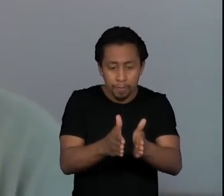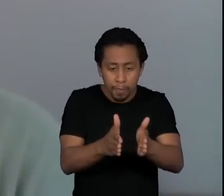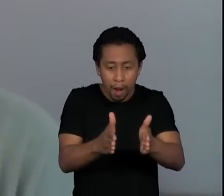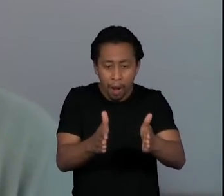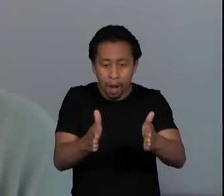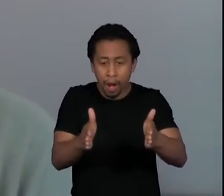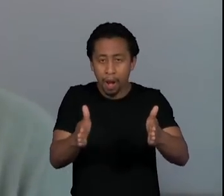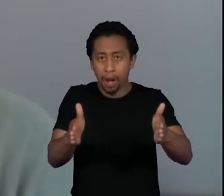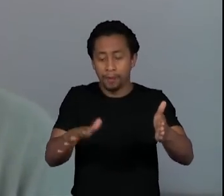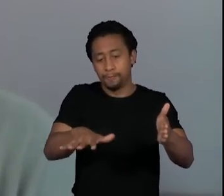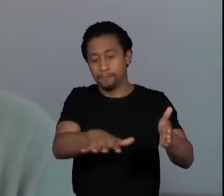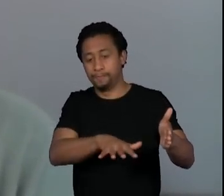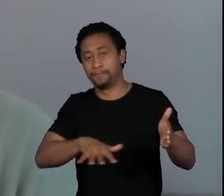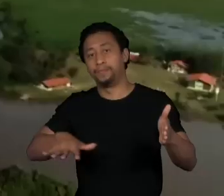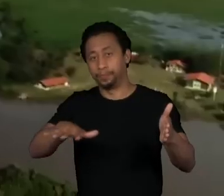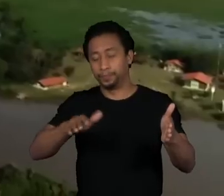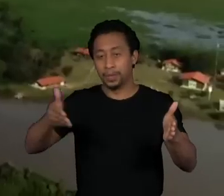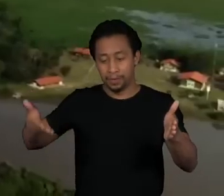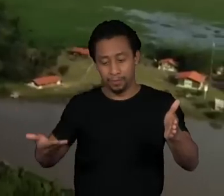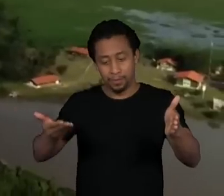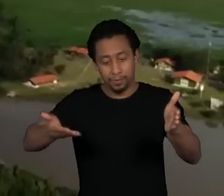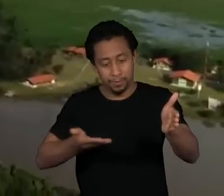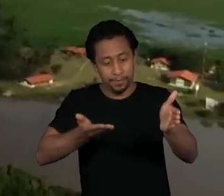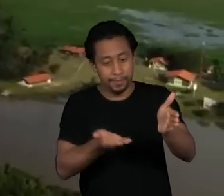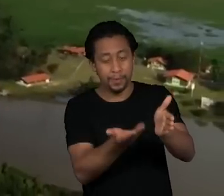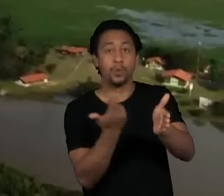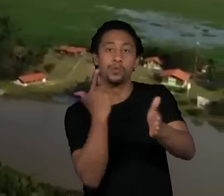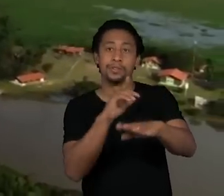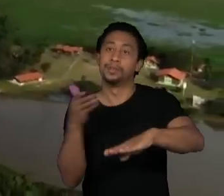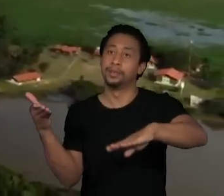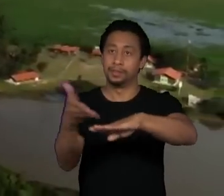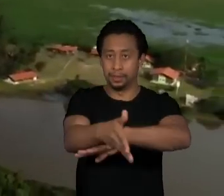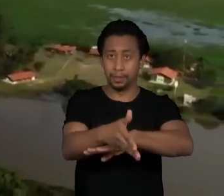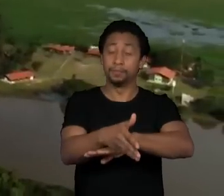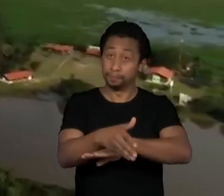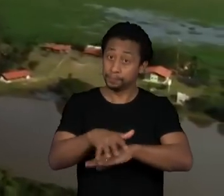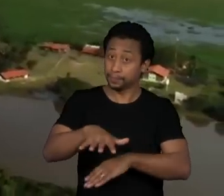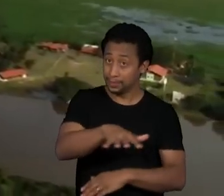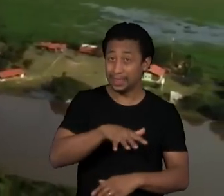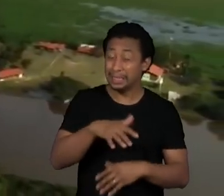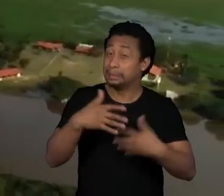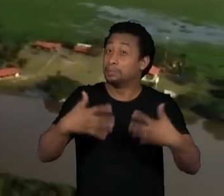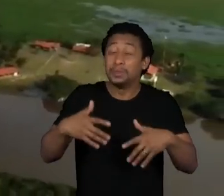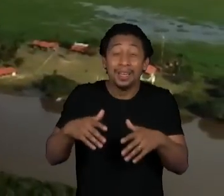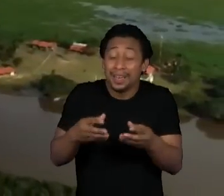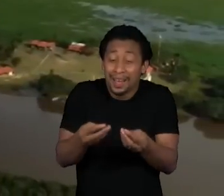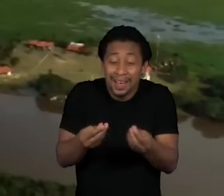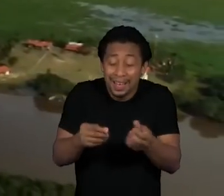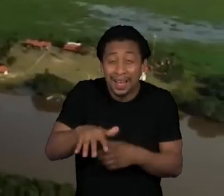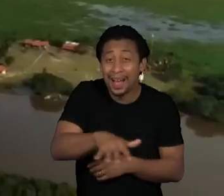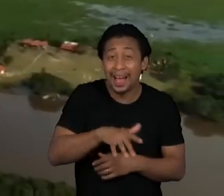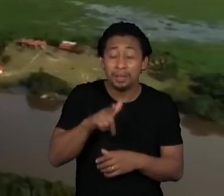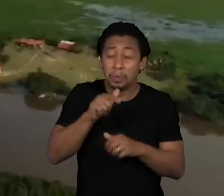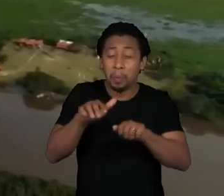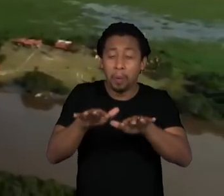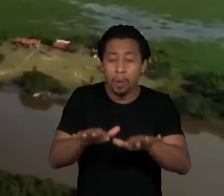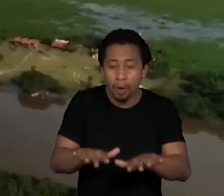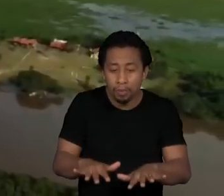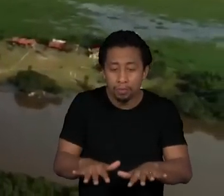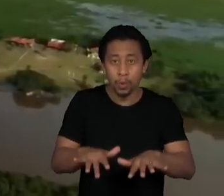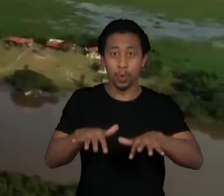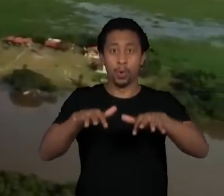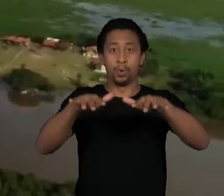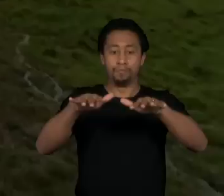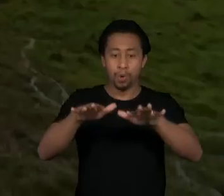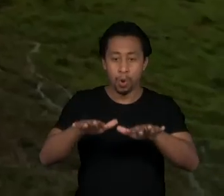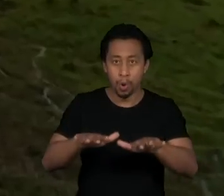que é entre Cáceres e Corumbá, que justamente é o trecho mais sensível do Rio Paraguai. Então, ali